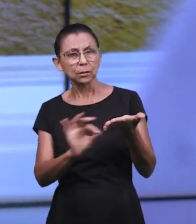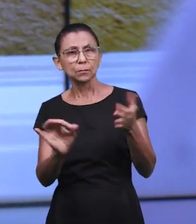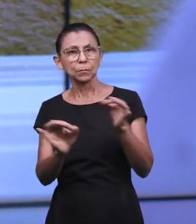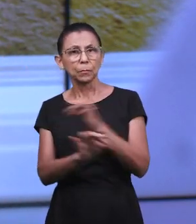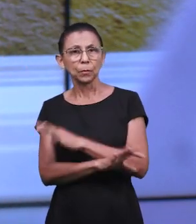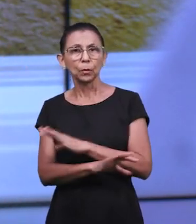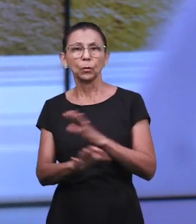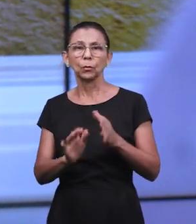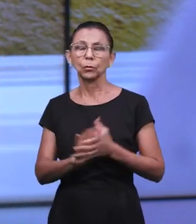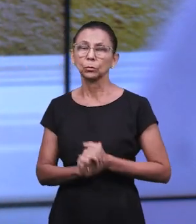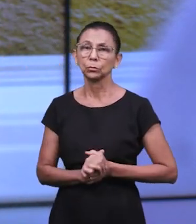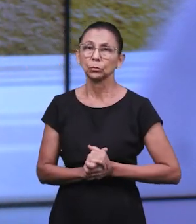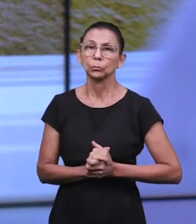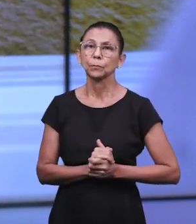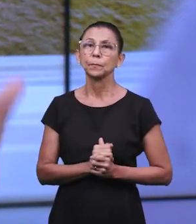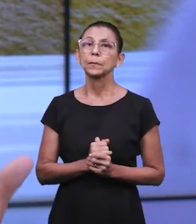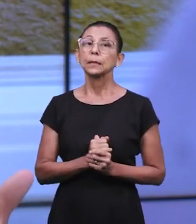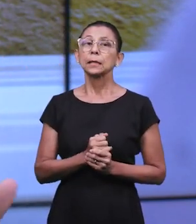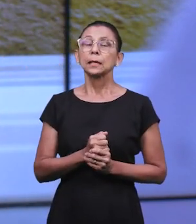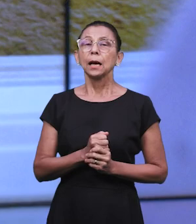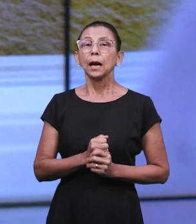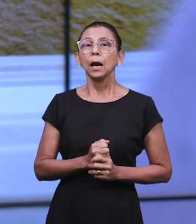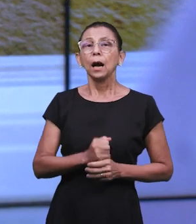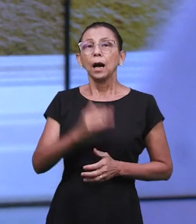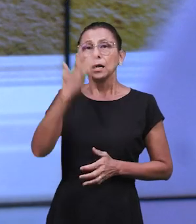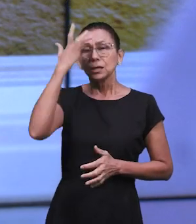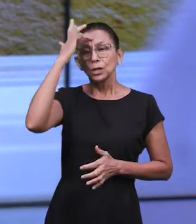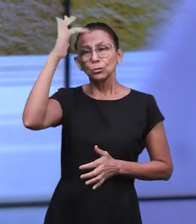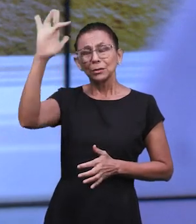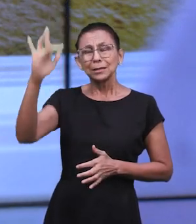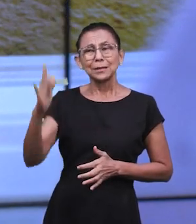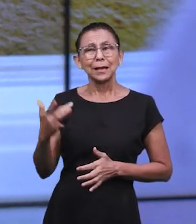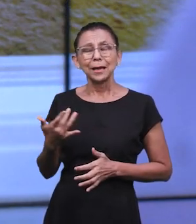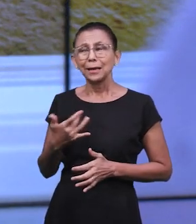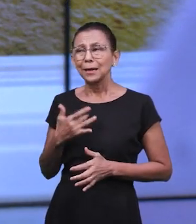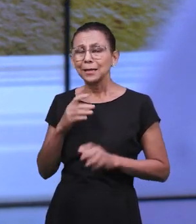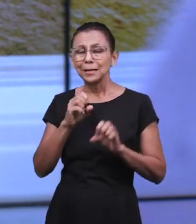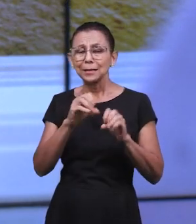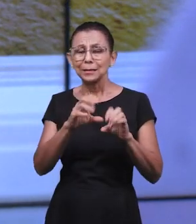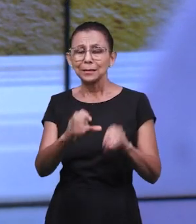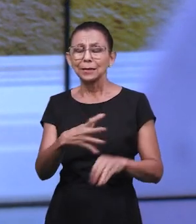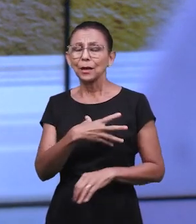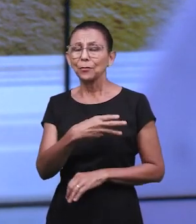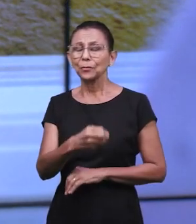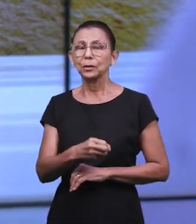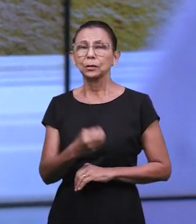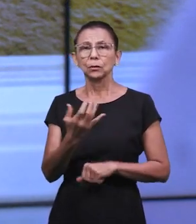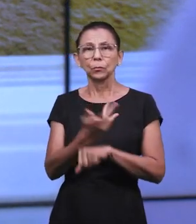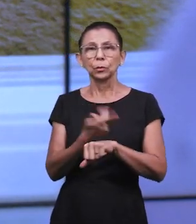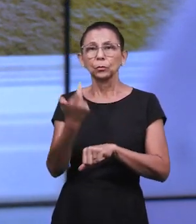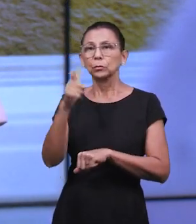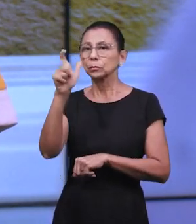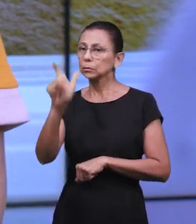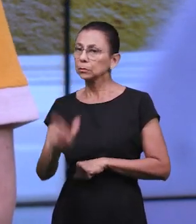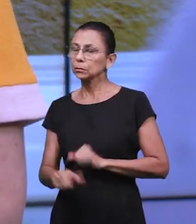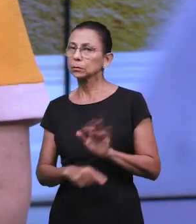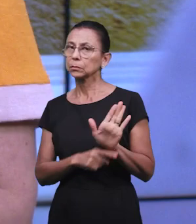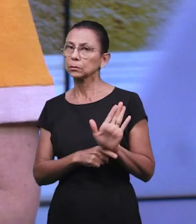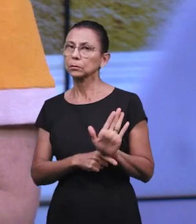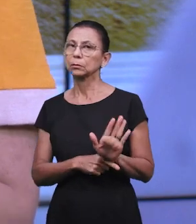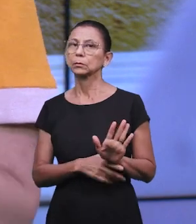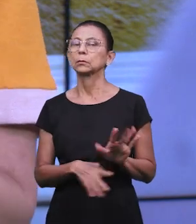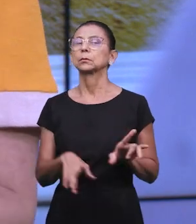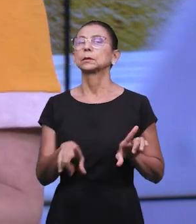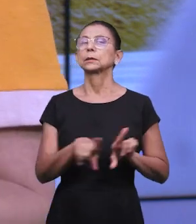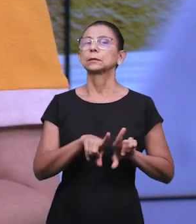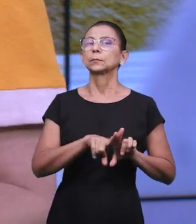casa e, quando não souber, procurar ajuda de uma pessoa que sabe ensinar aqueles conhecimentos. Além de ensinarmos bons